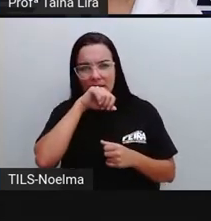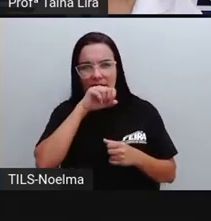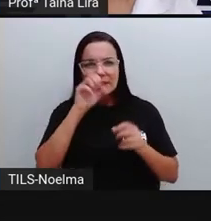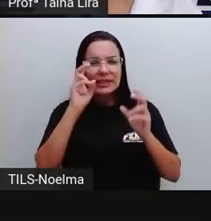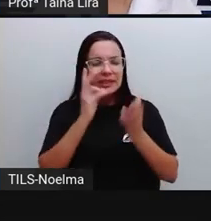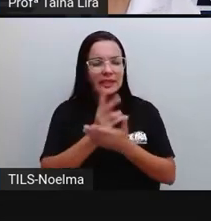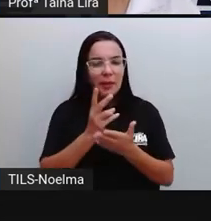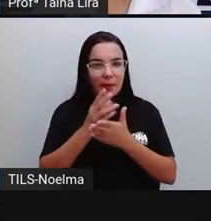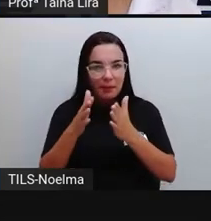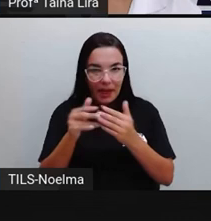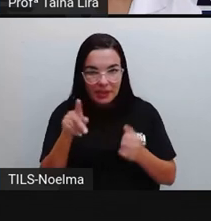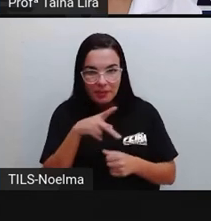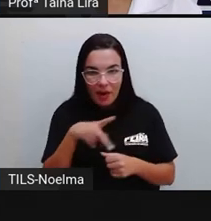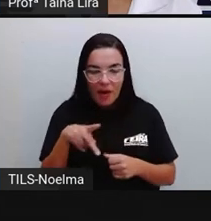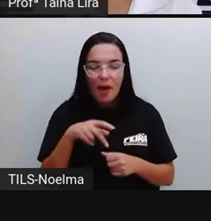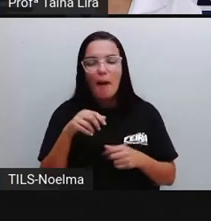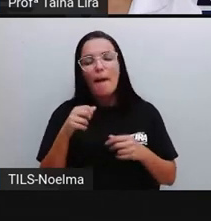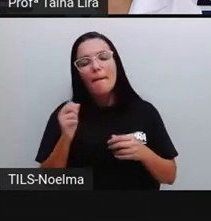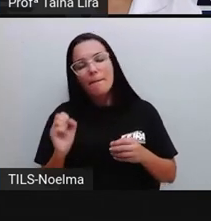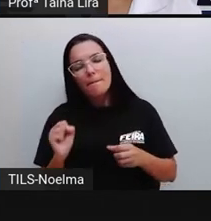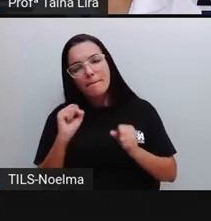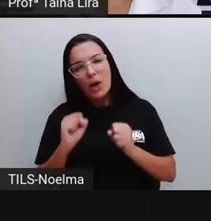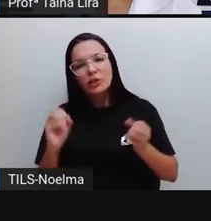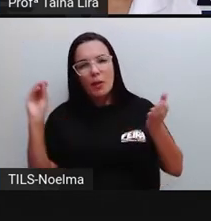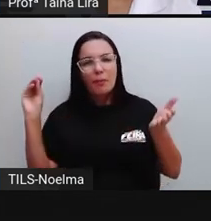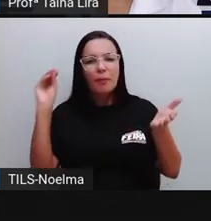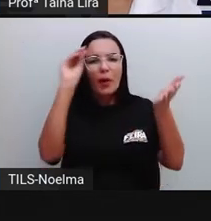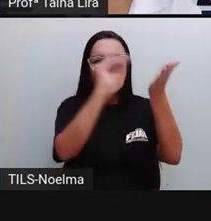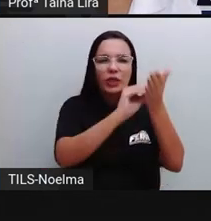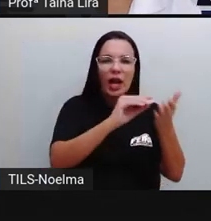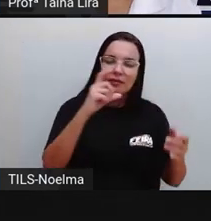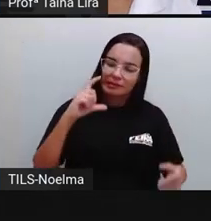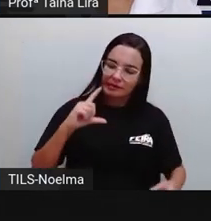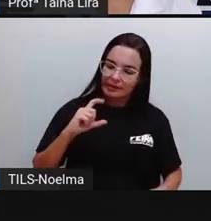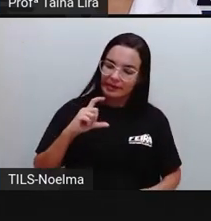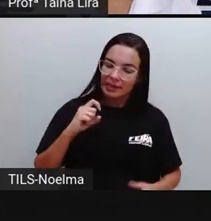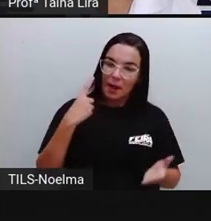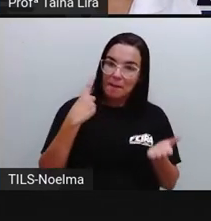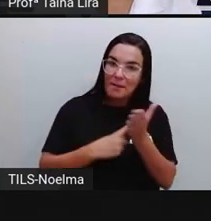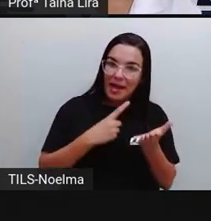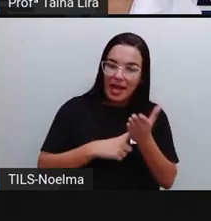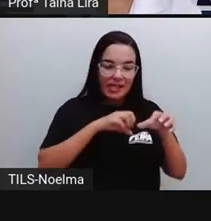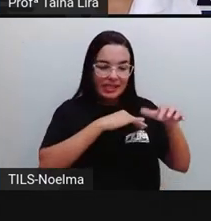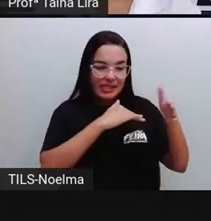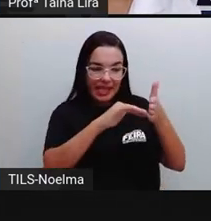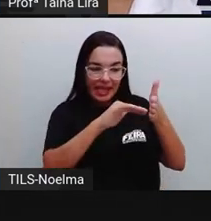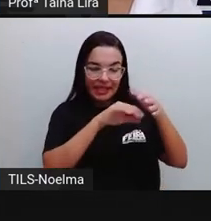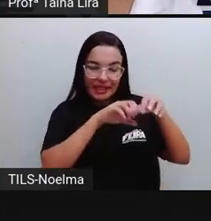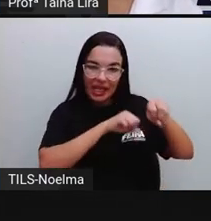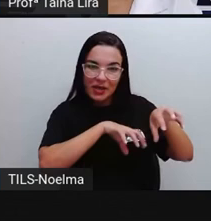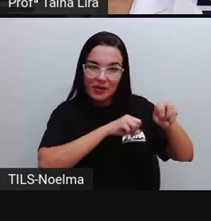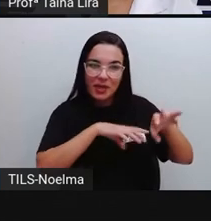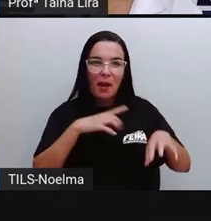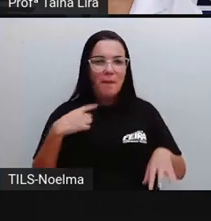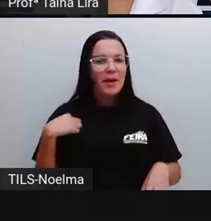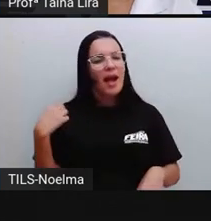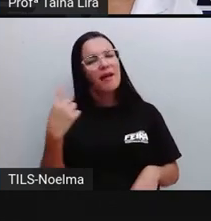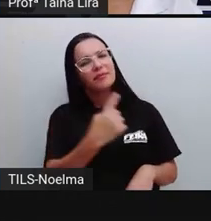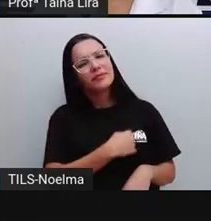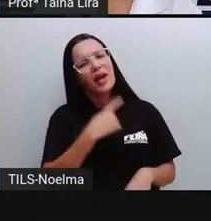sempre pede, para postar lá no Instagram e marcar a Secretaria de Educação para a gente ver, tá?